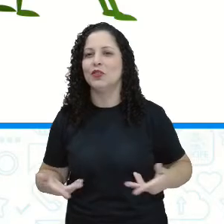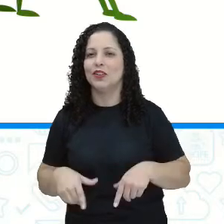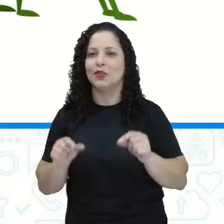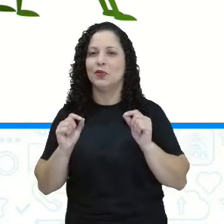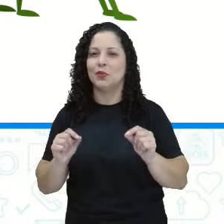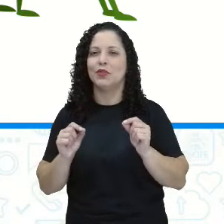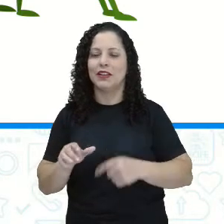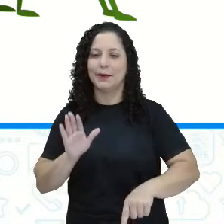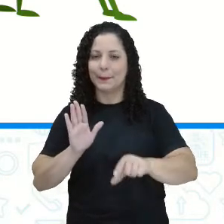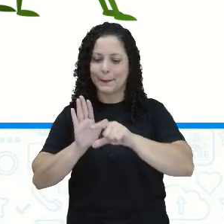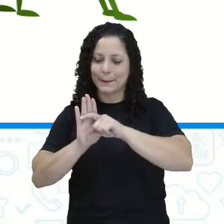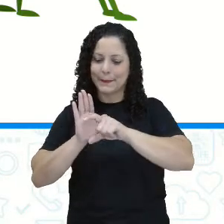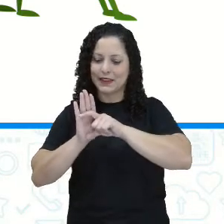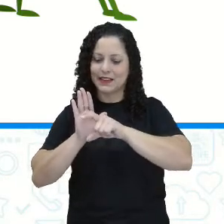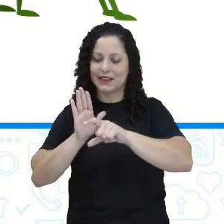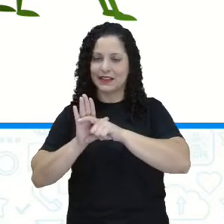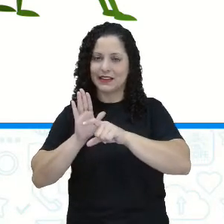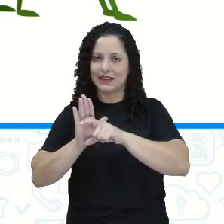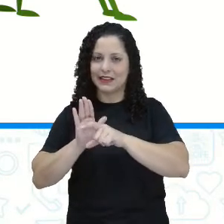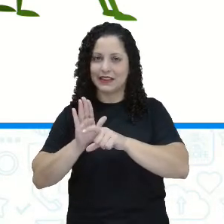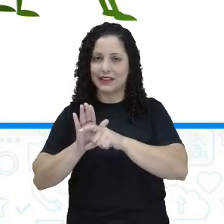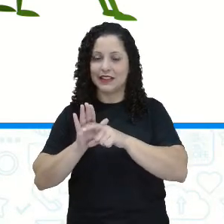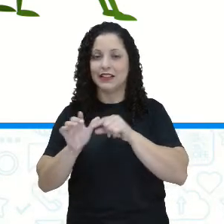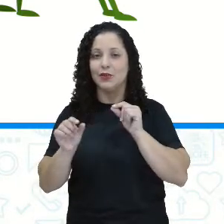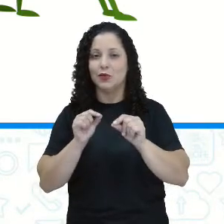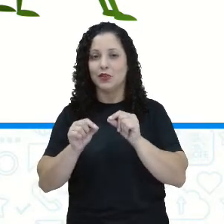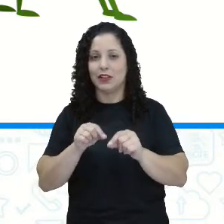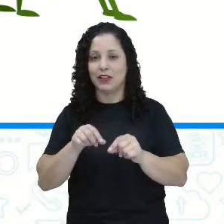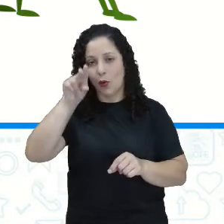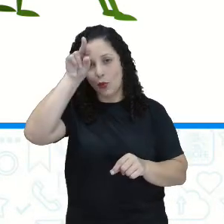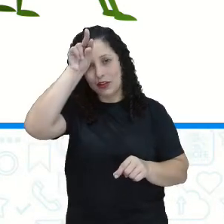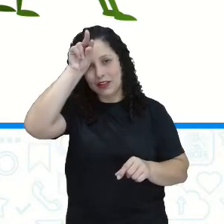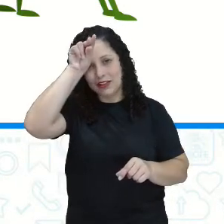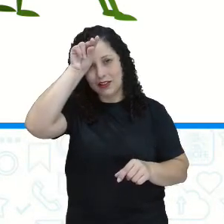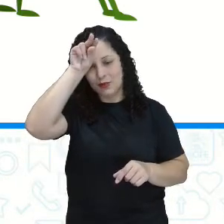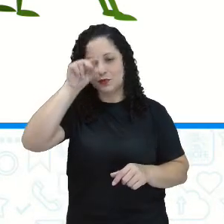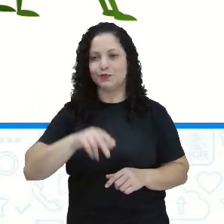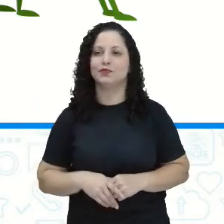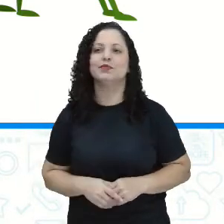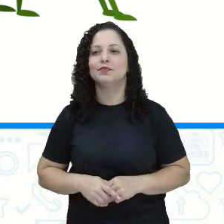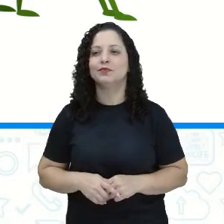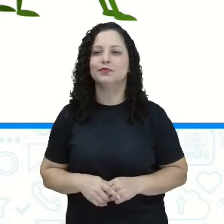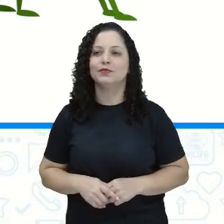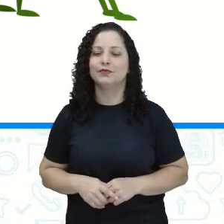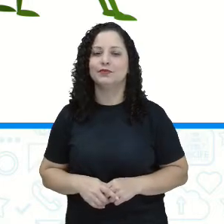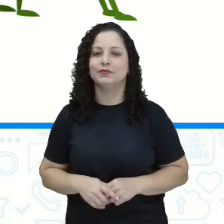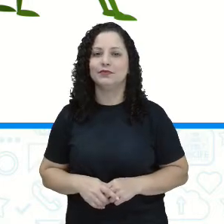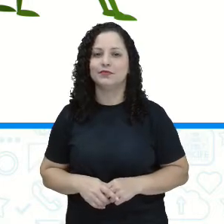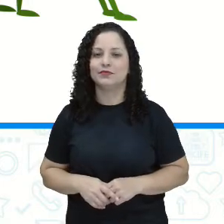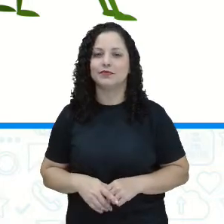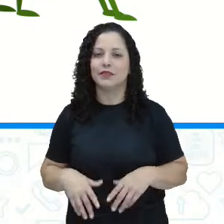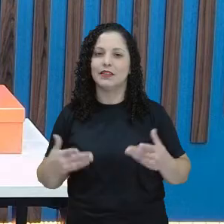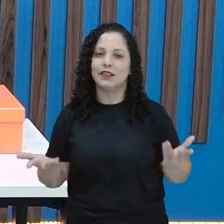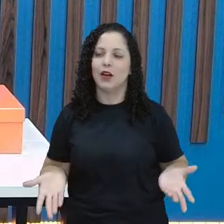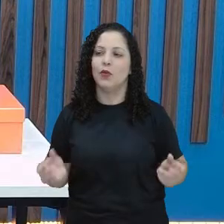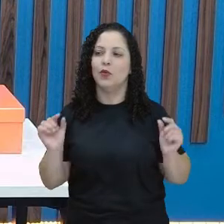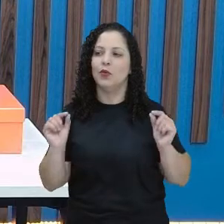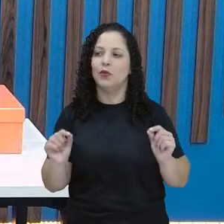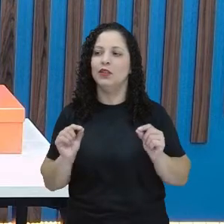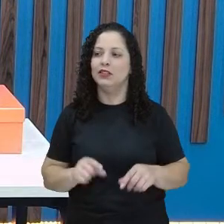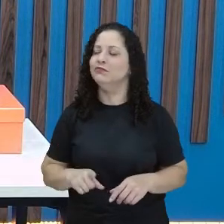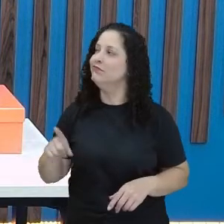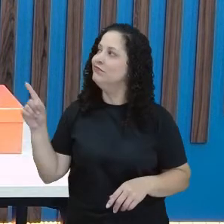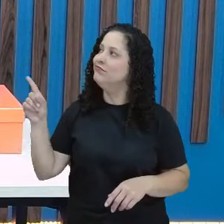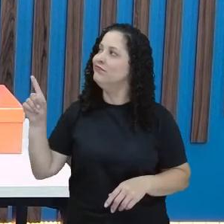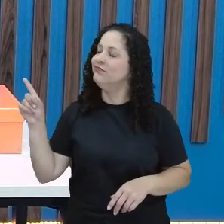Bilhete ao Senhor Grilo. Olha só. Eu trouxe esse livrinho aqui, ó, bem bacana, que eu acho que toda